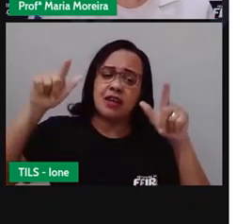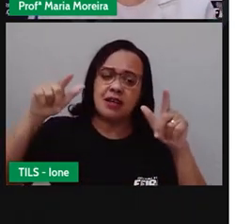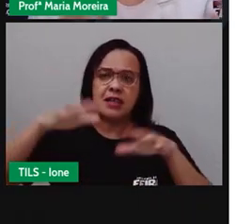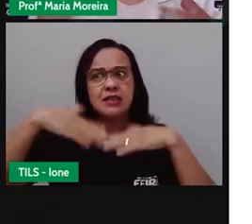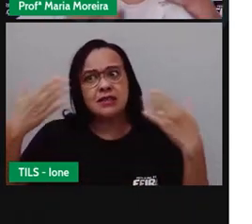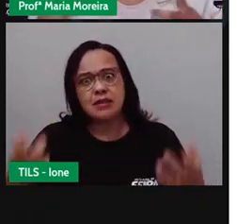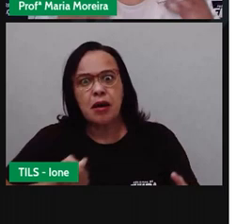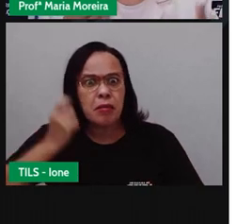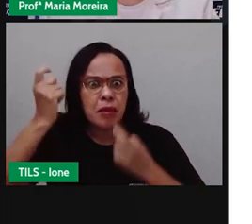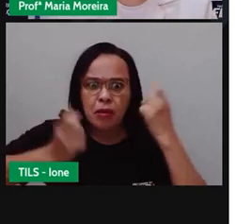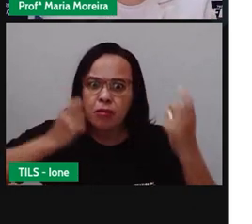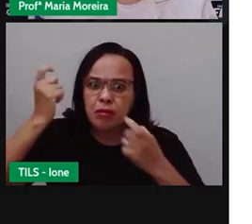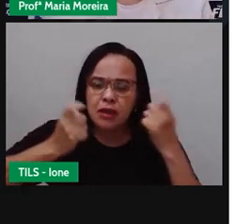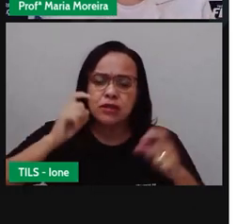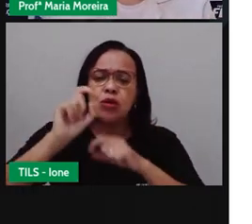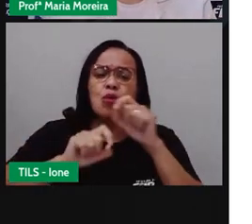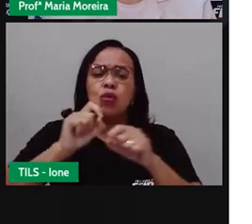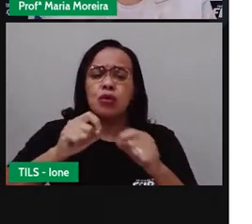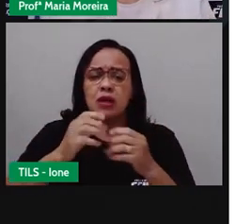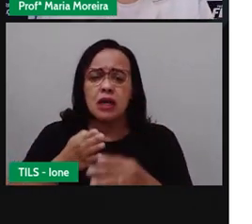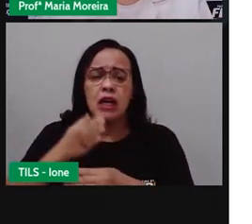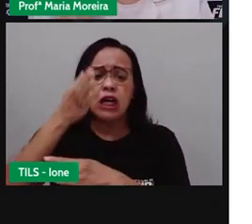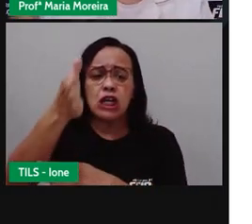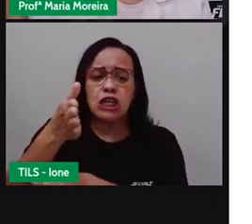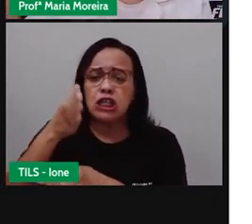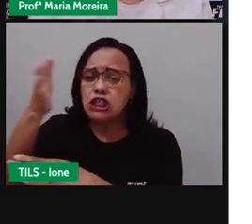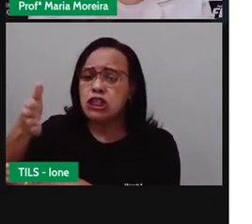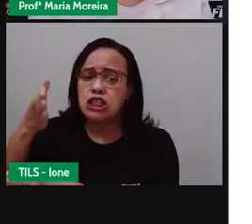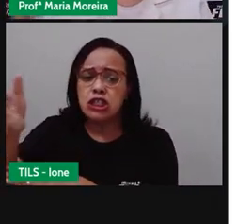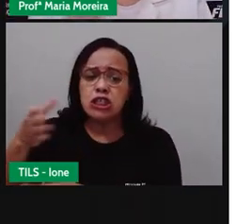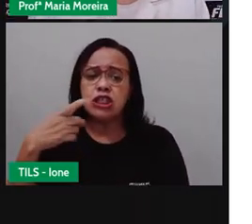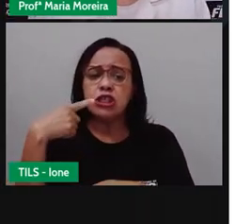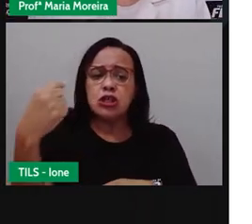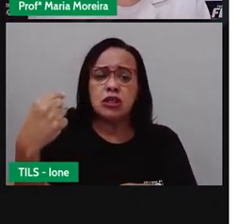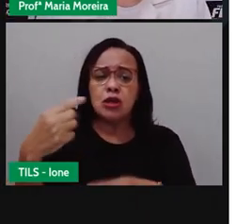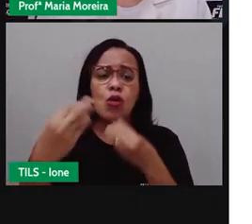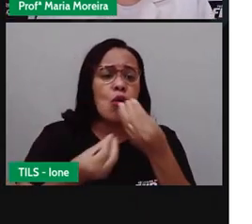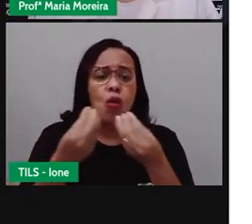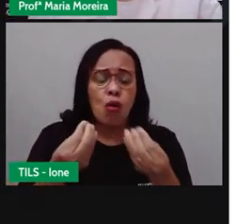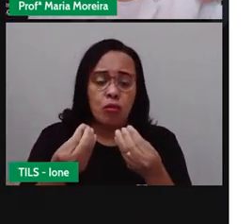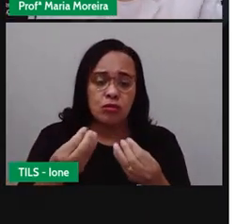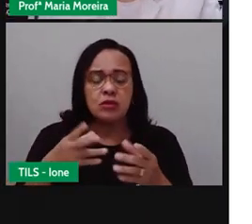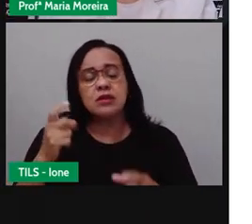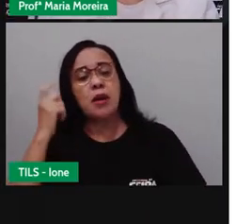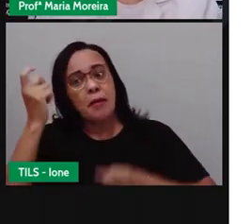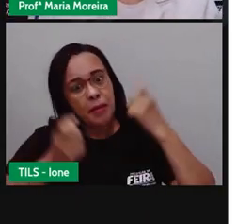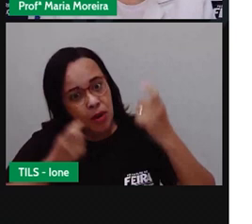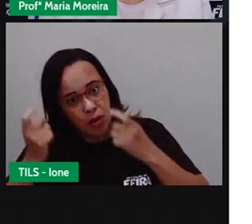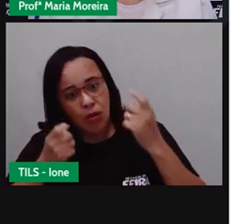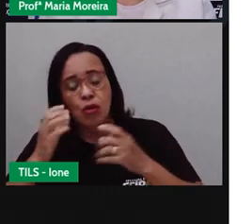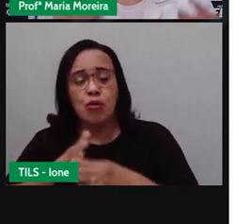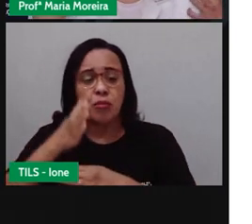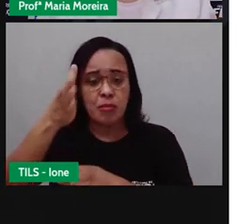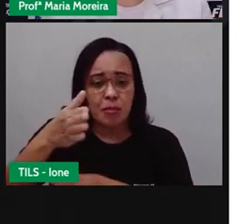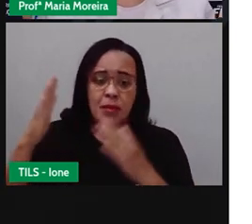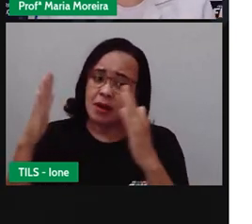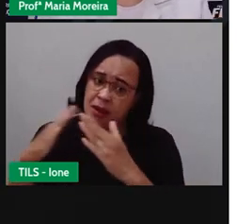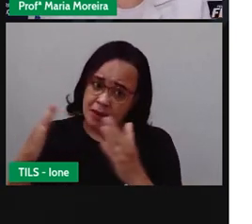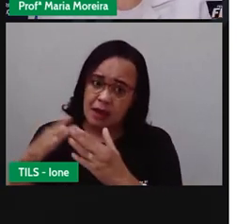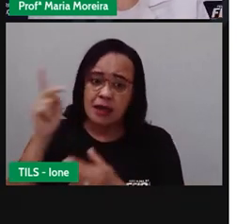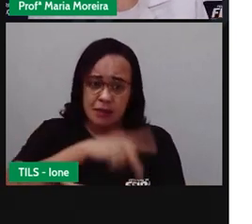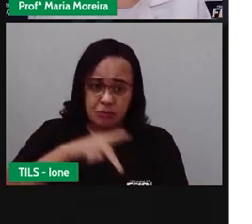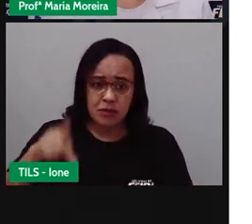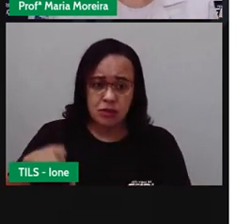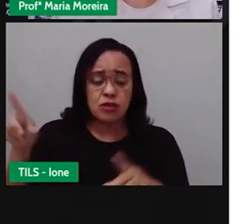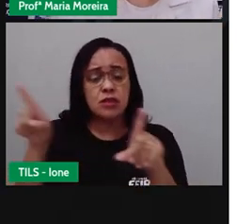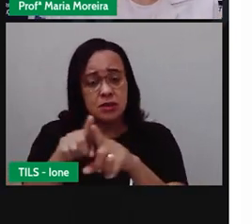preocupação? A nossa locomoção. Então, a próxima se preocupa, né? Em ir para casa. Ione se preocupa em ir para casa. Todo mundo tá